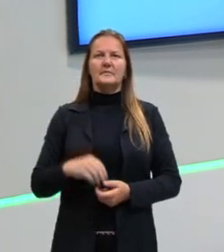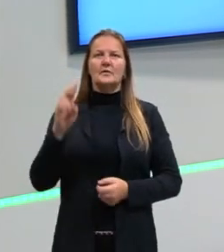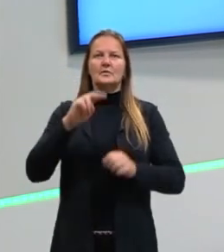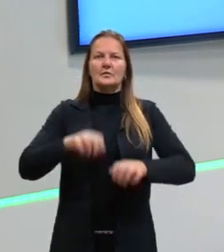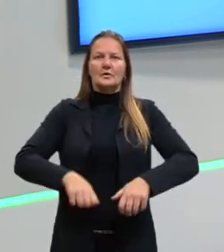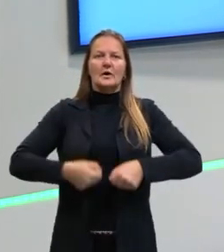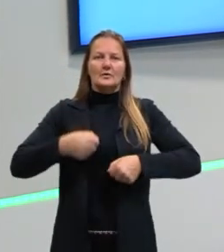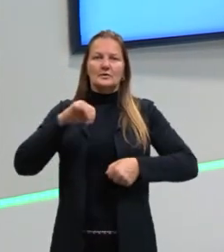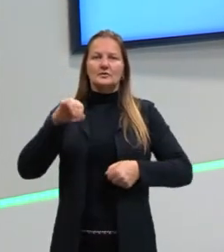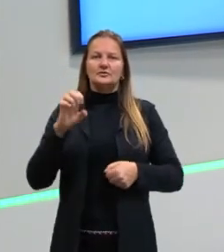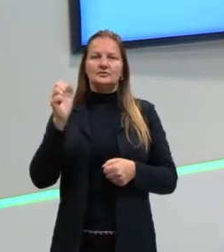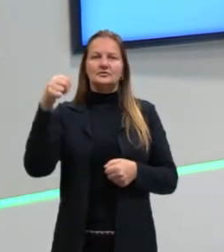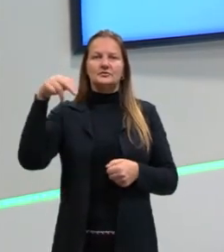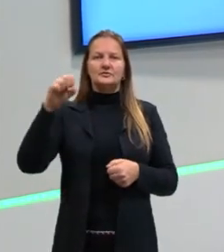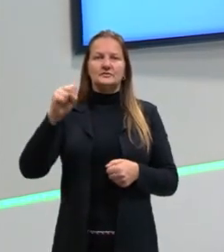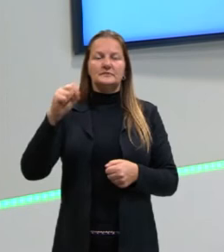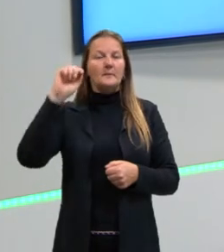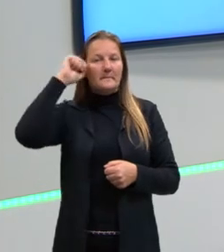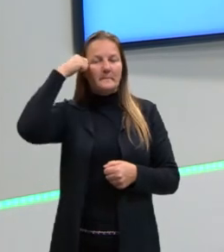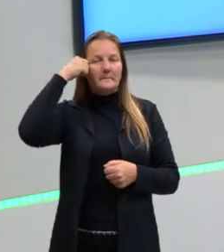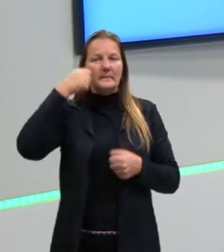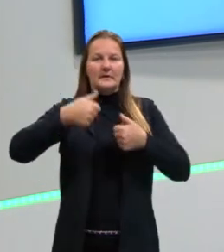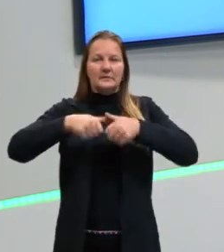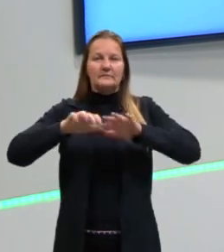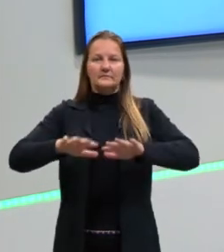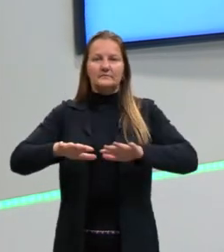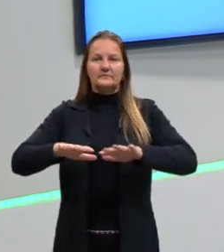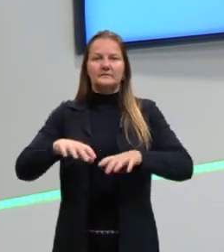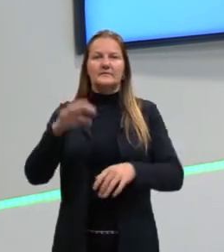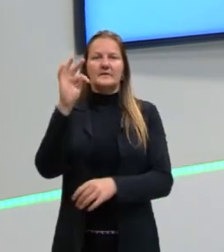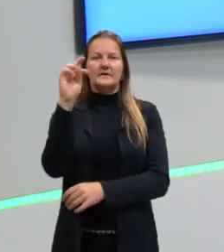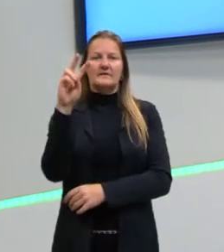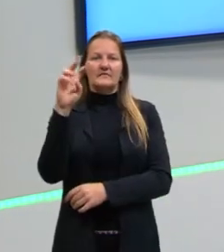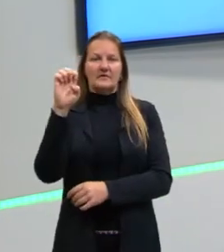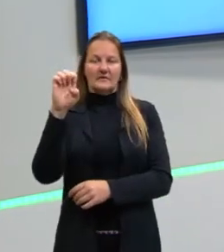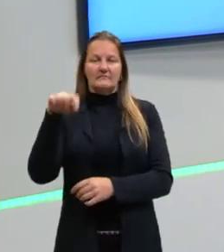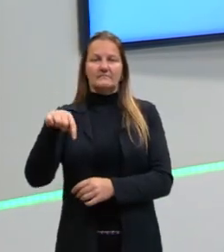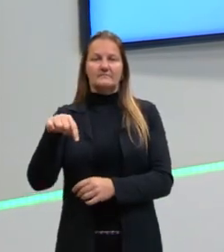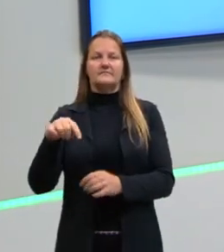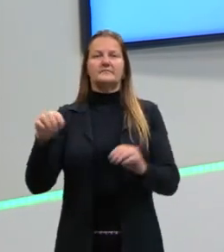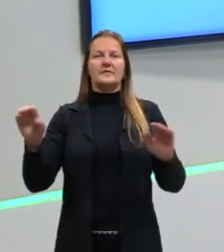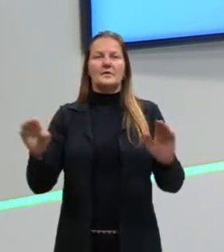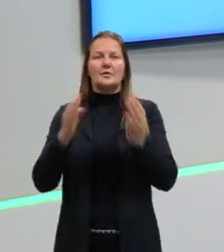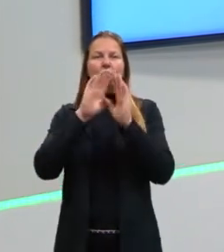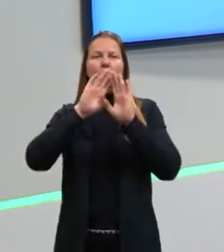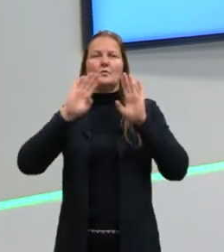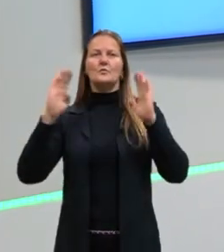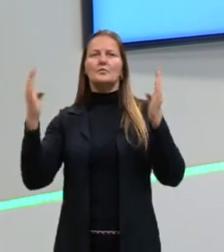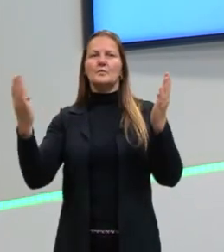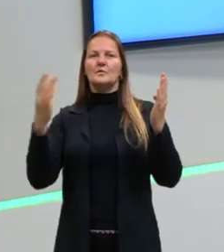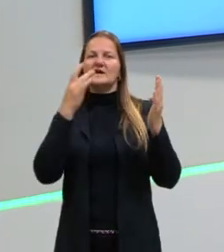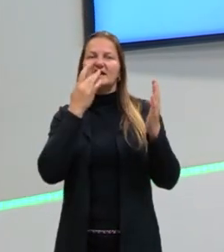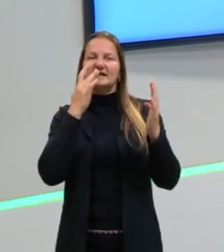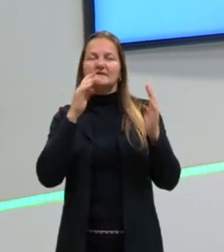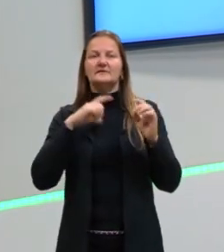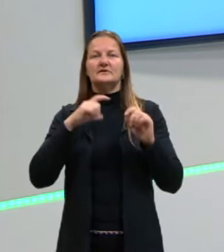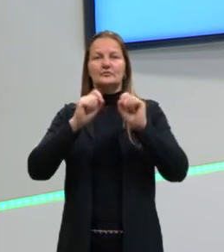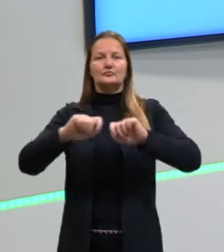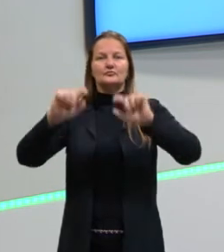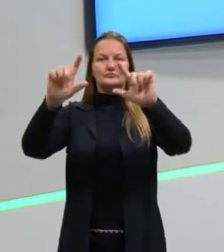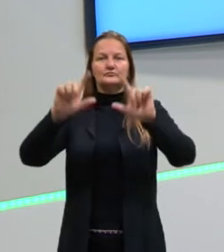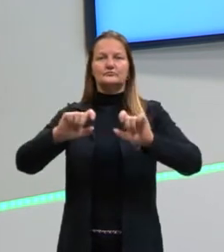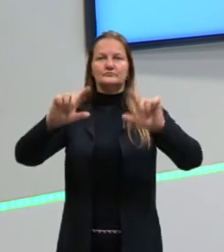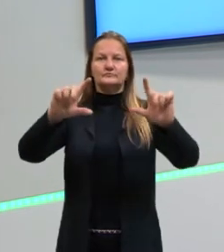uma calça jeans preta. Aqui no estúdio temos um painel branco e um monitor onde vão ser passados os slides.